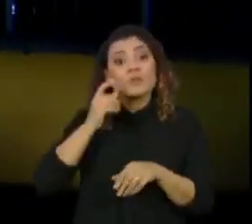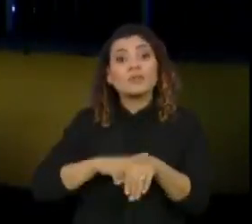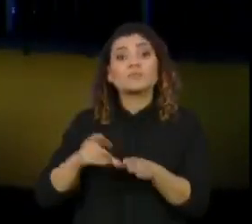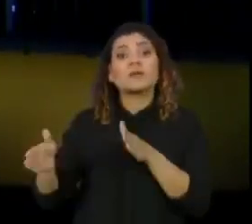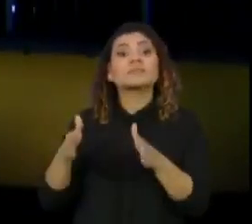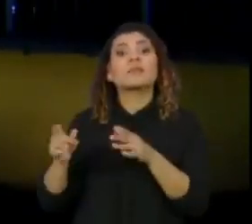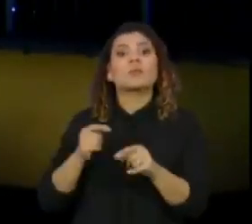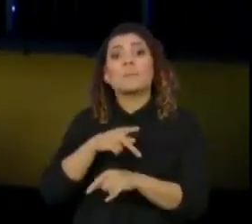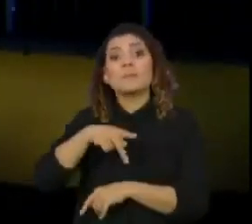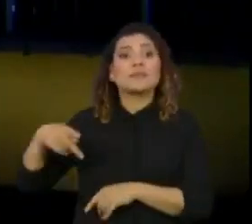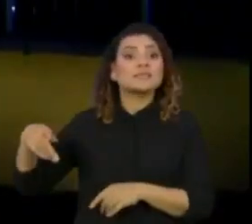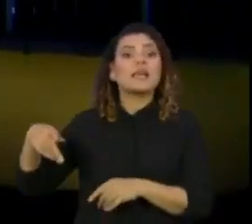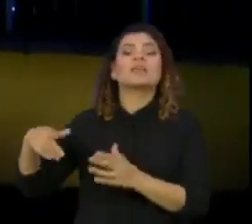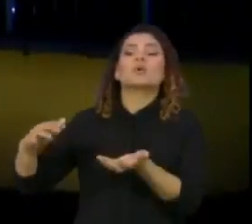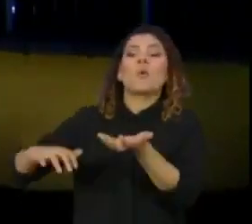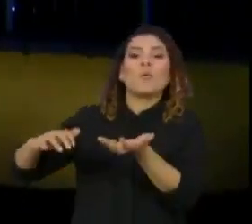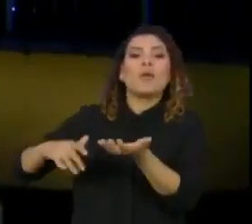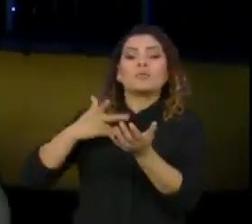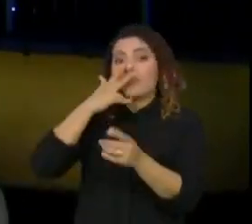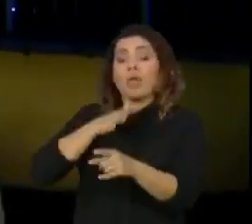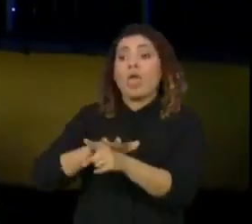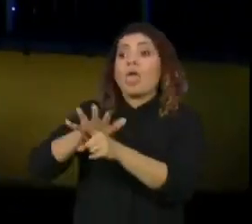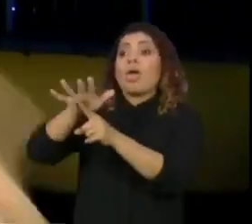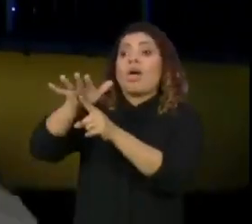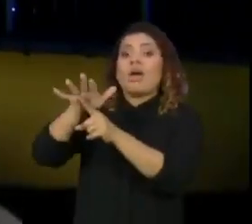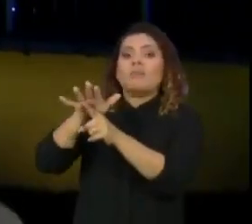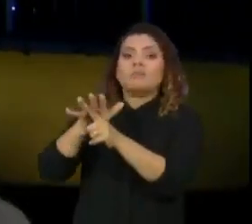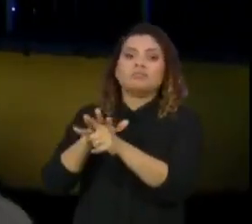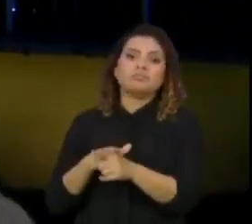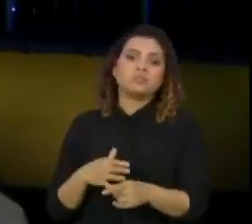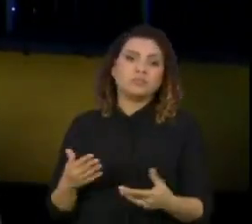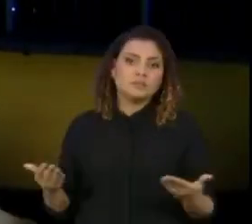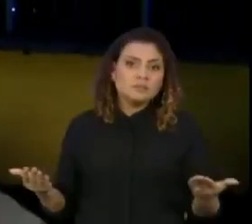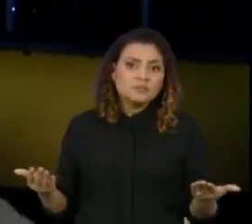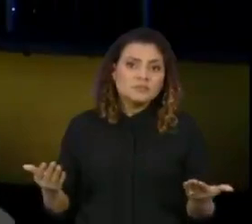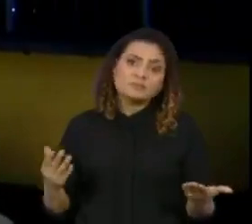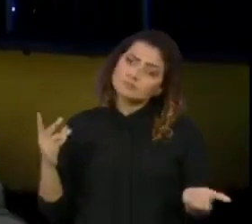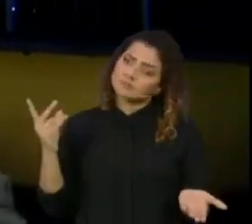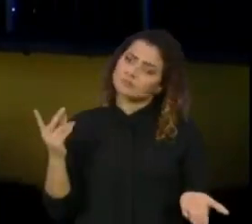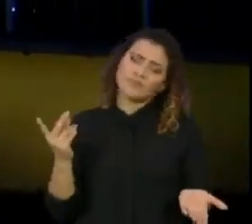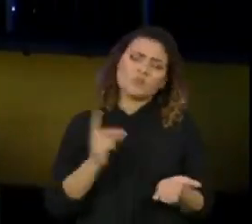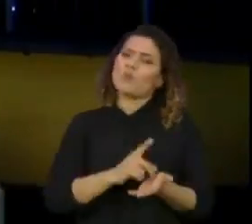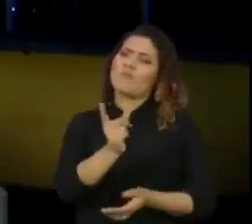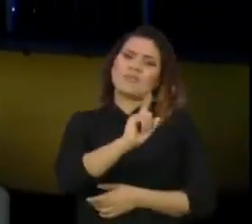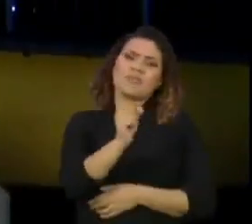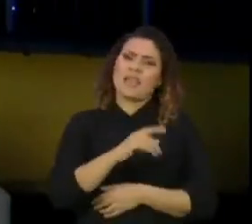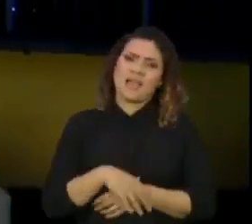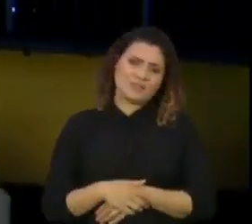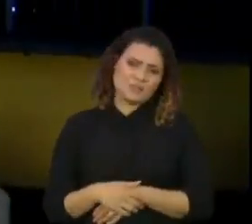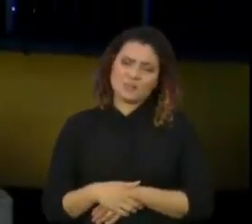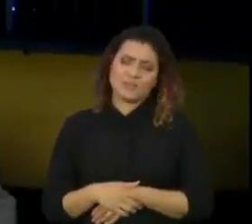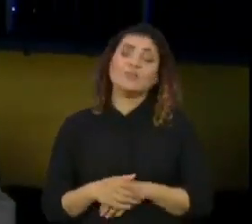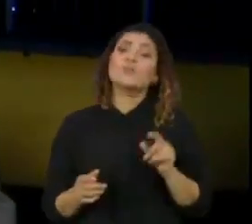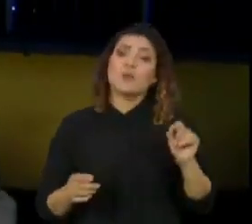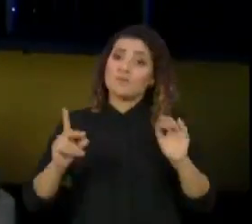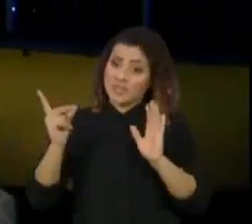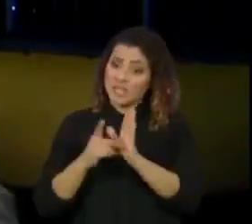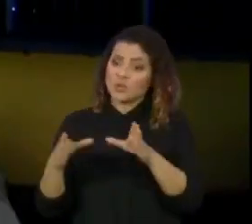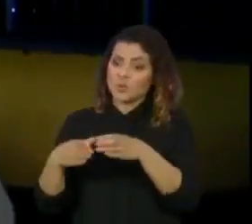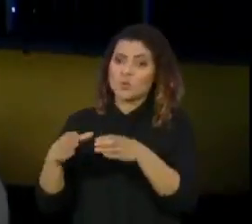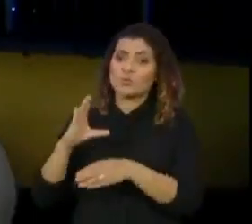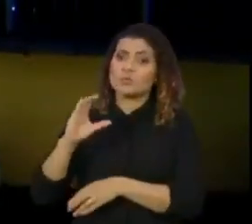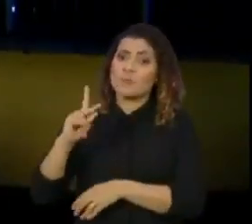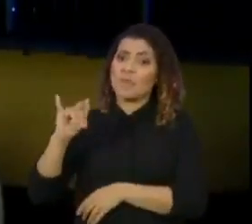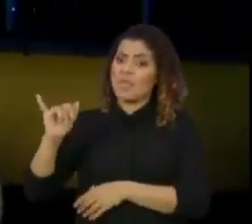popularidade do Congresso Nacional. Então, não é verdade, não é verdade que o prestígio que essa comissão